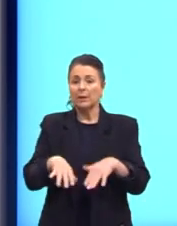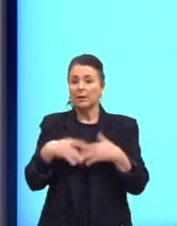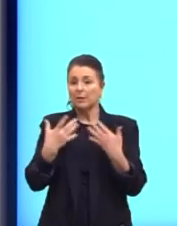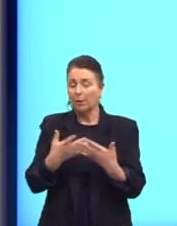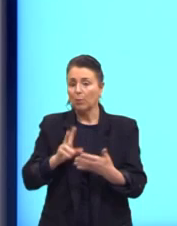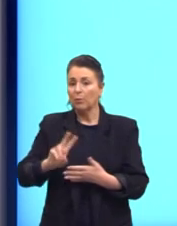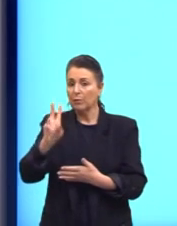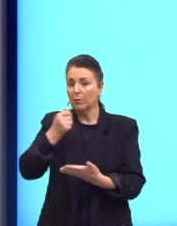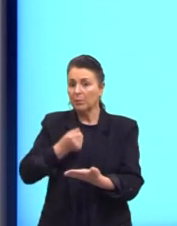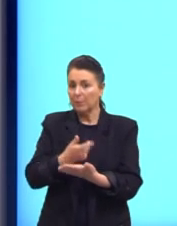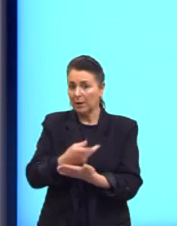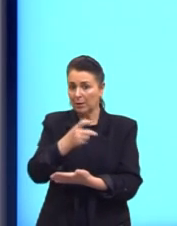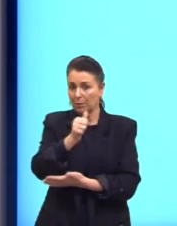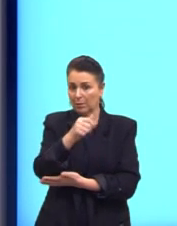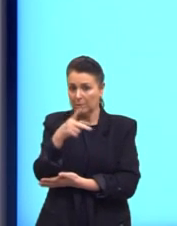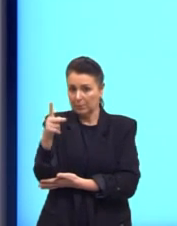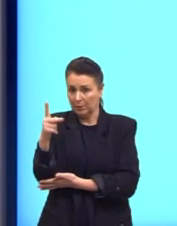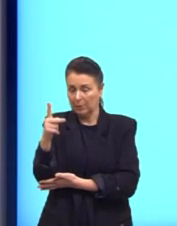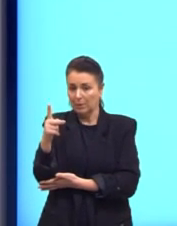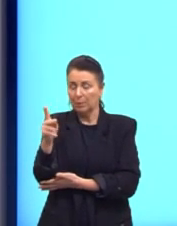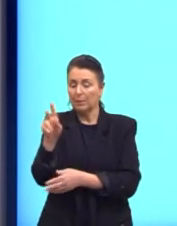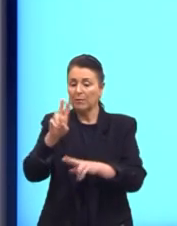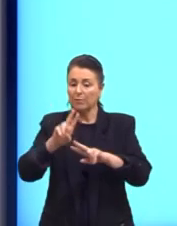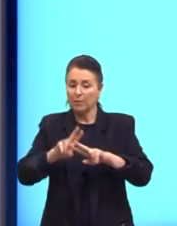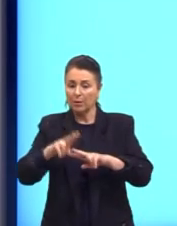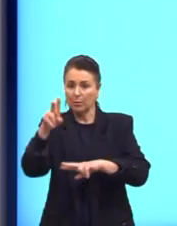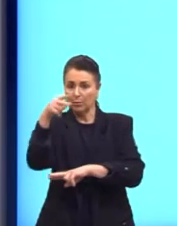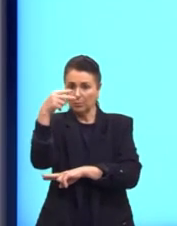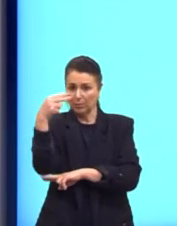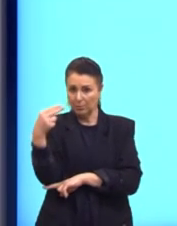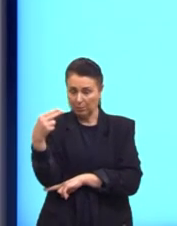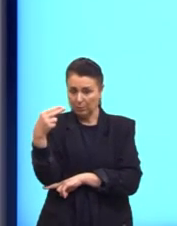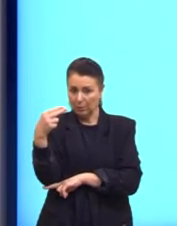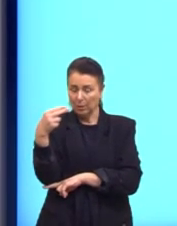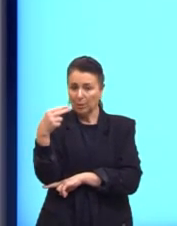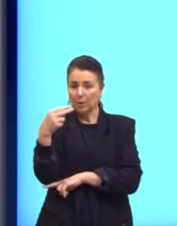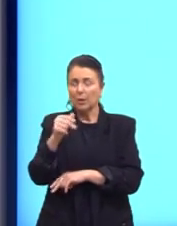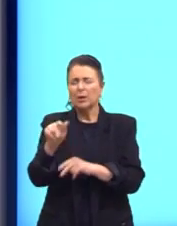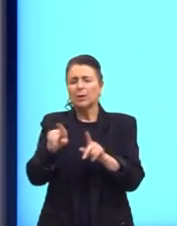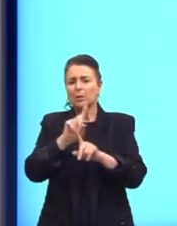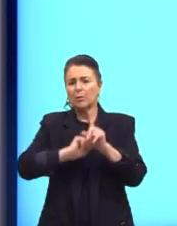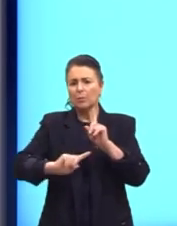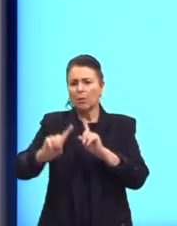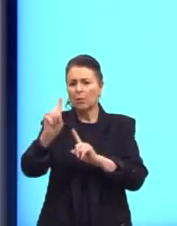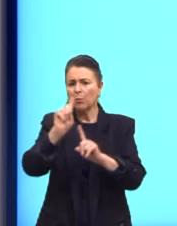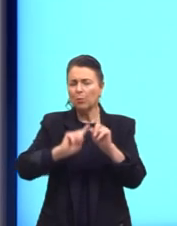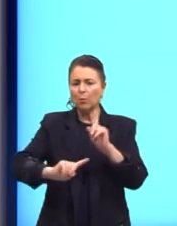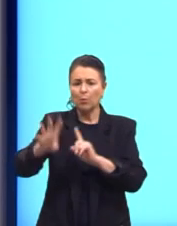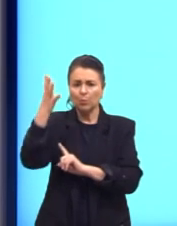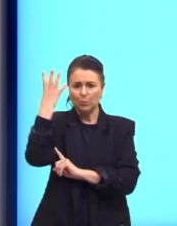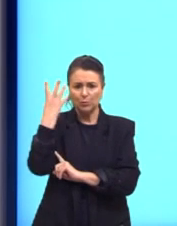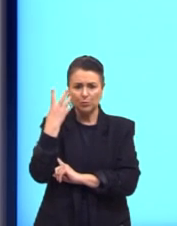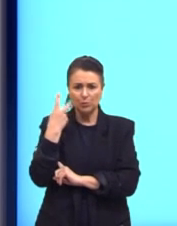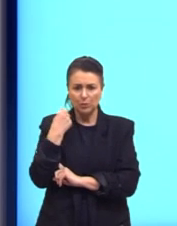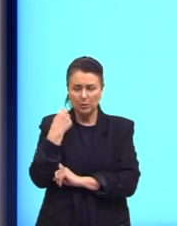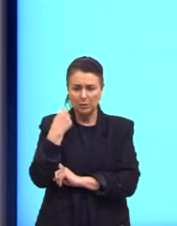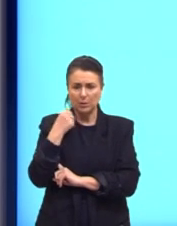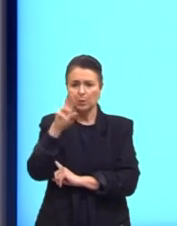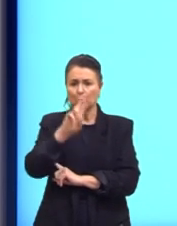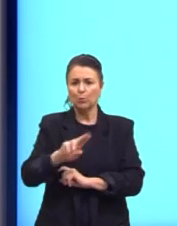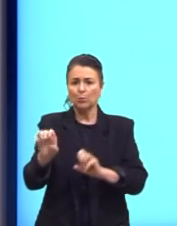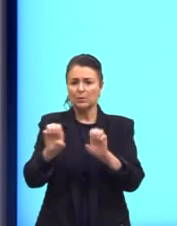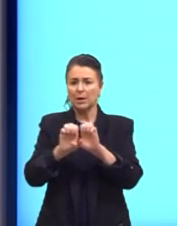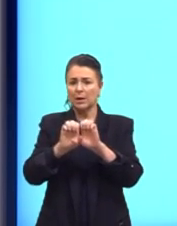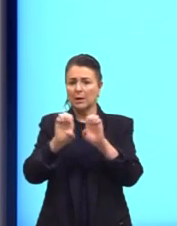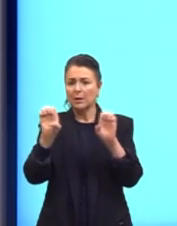pago ao aplicativo para uma hospedagem de N diárias pode ser obtido pela expressão. Nós